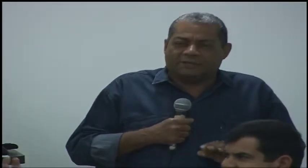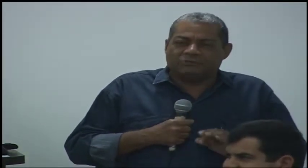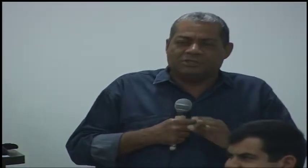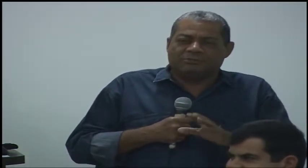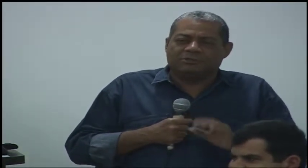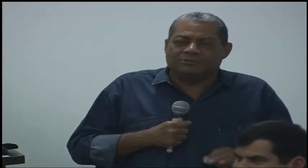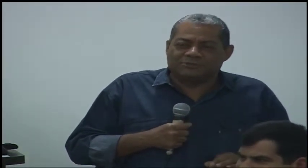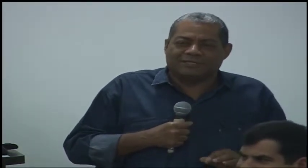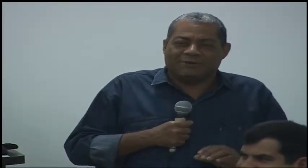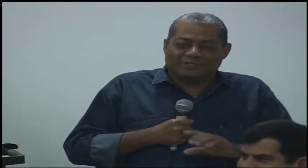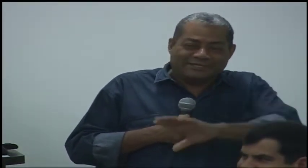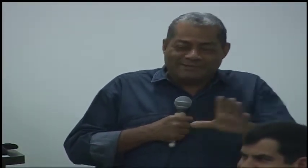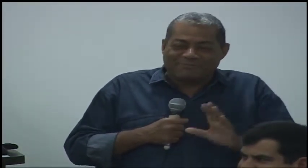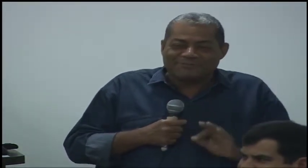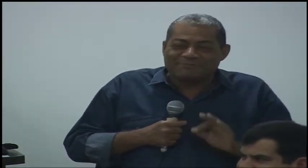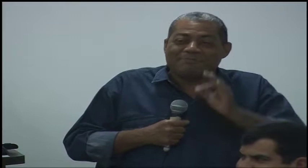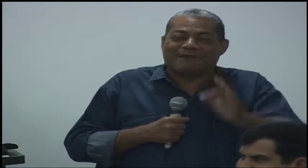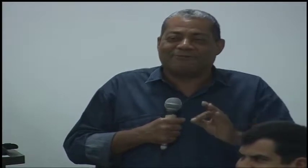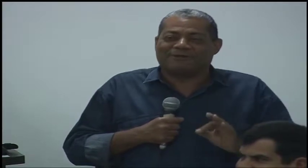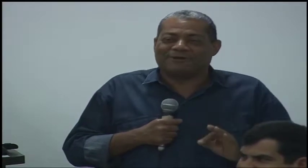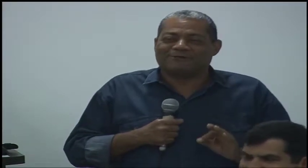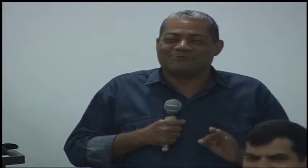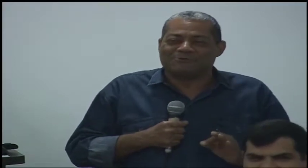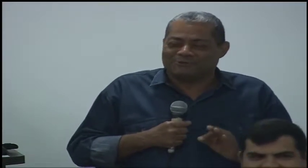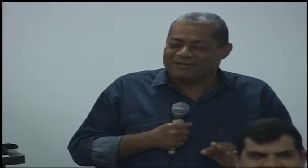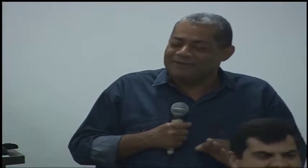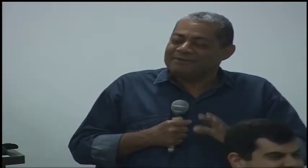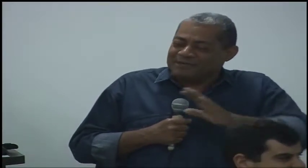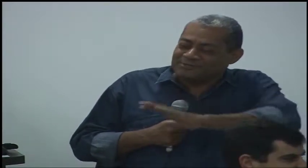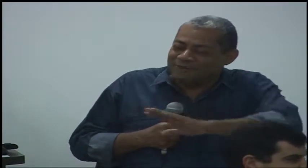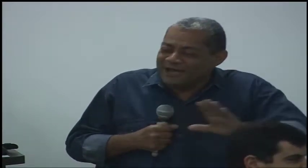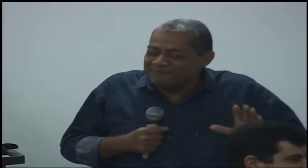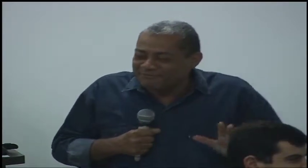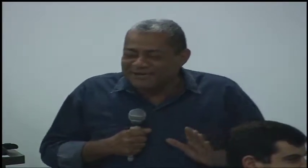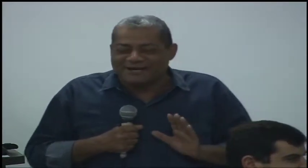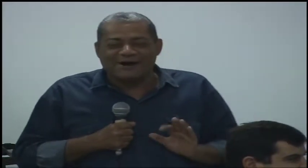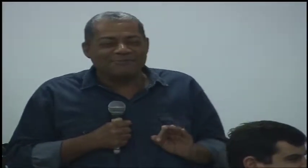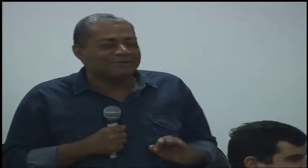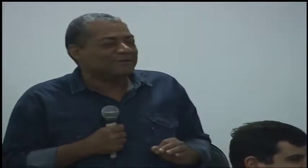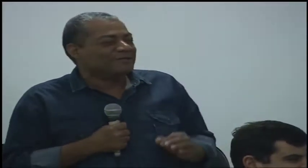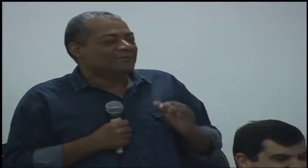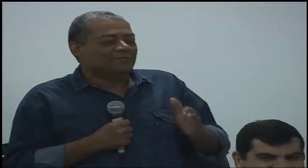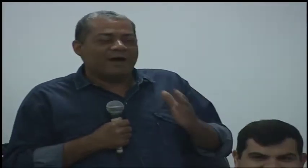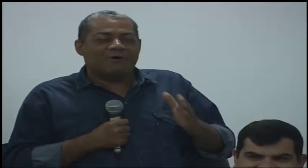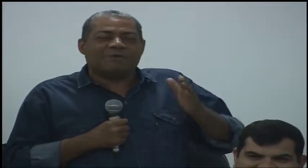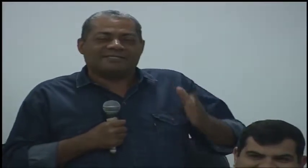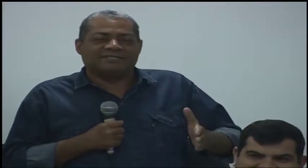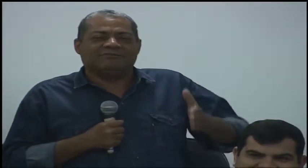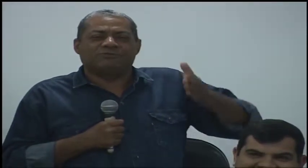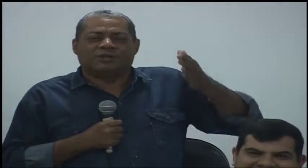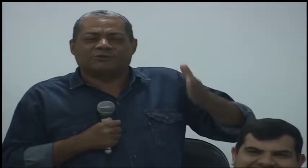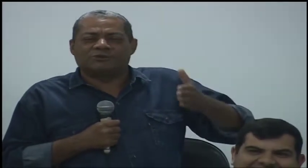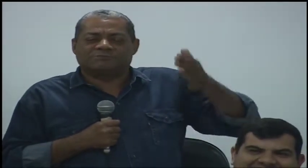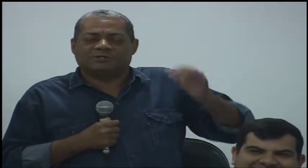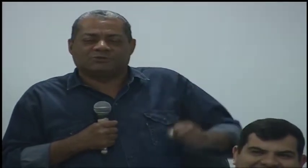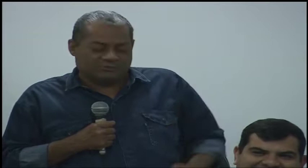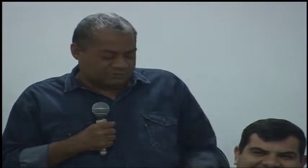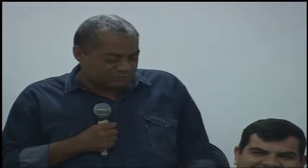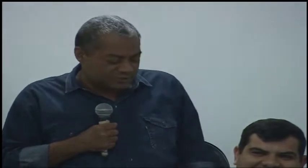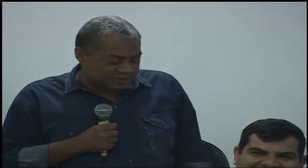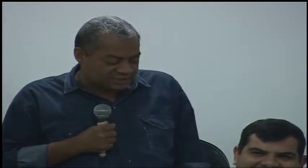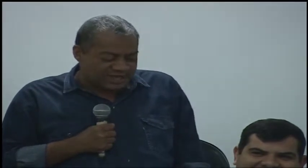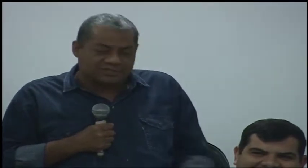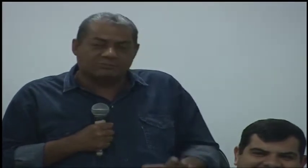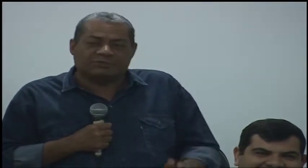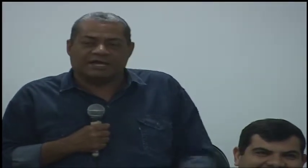apesar que o time do Santa Rosa lá, sempre foi um time meio bravo na hora do jogo lá. Mas o bairro foi calmo, um bairro pacífico, moradores, pessoal